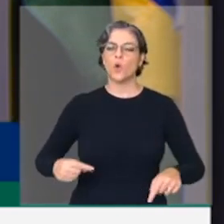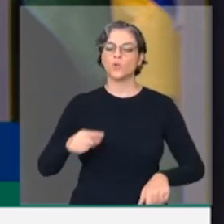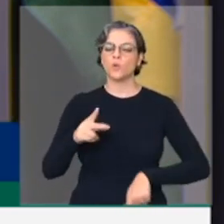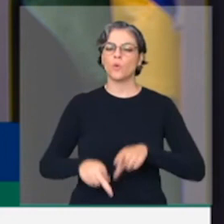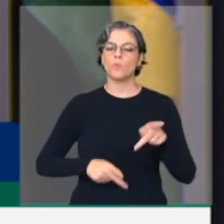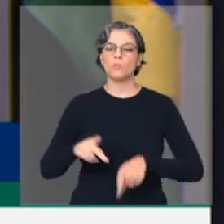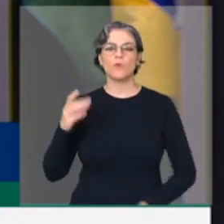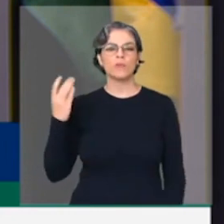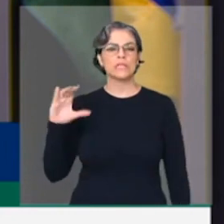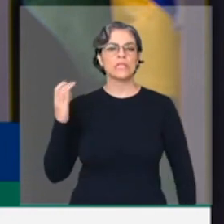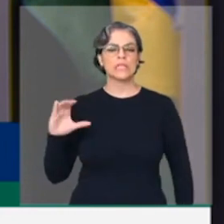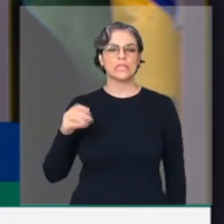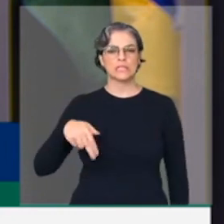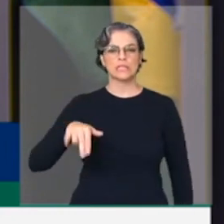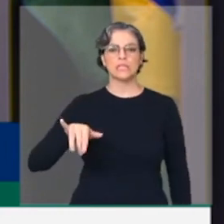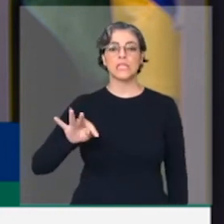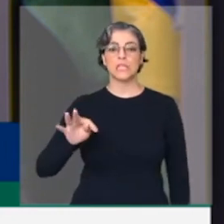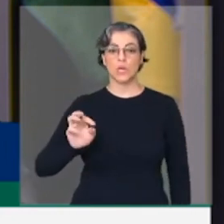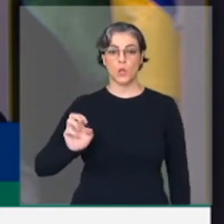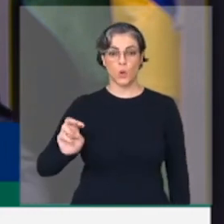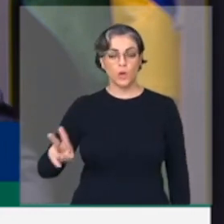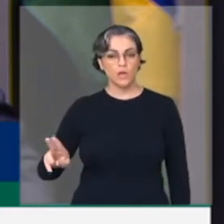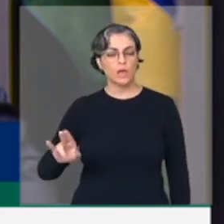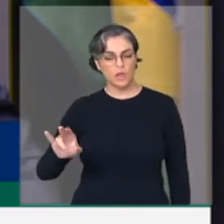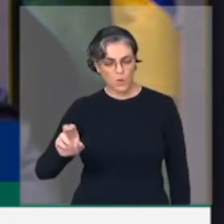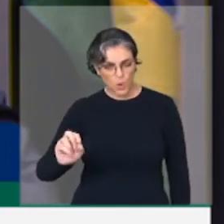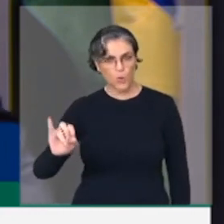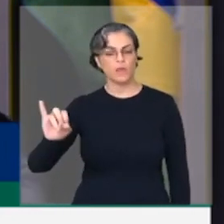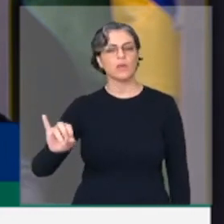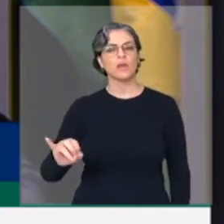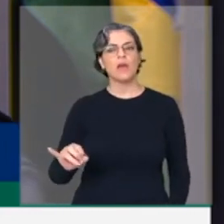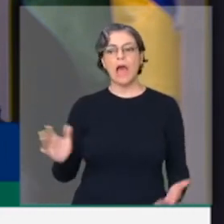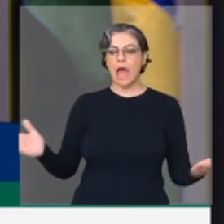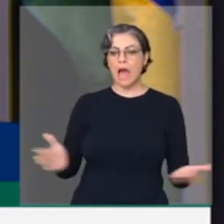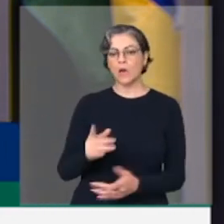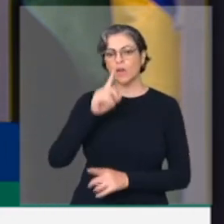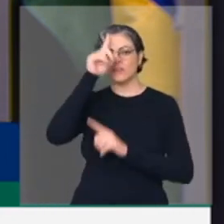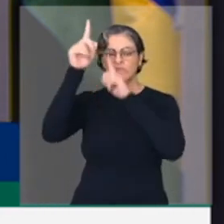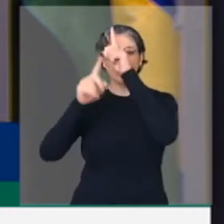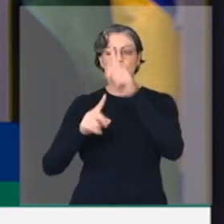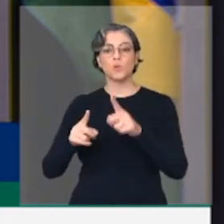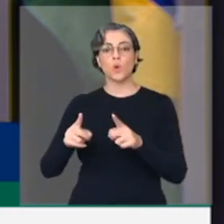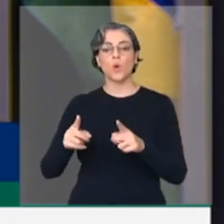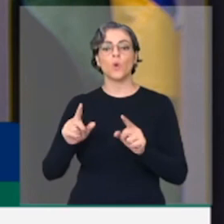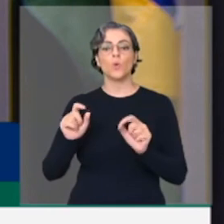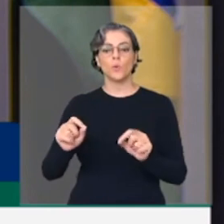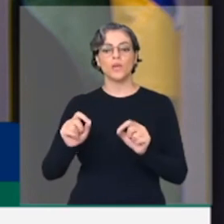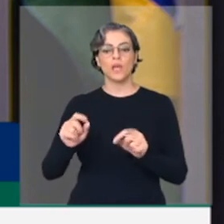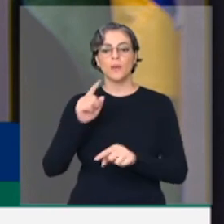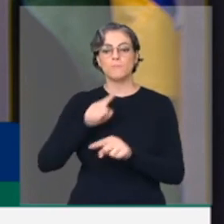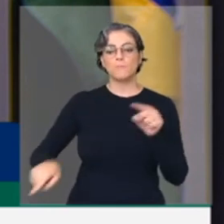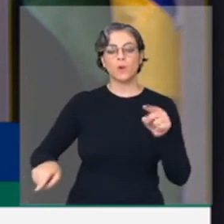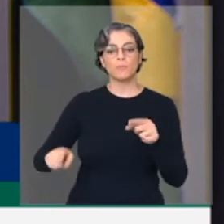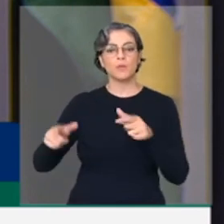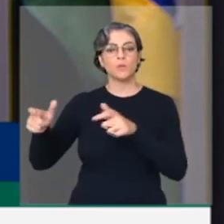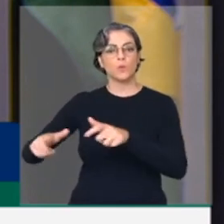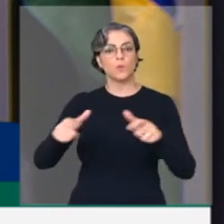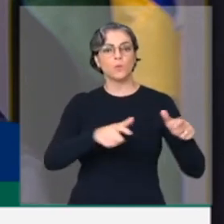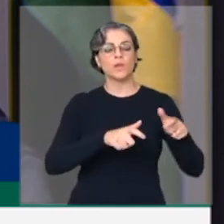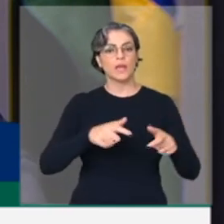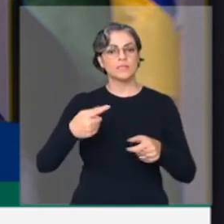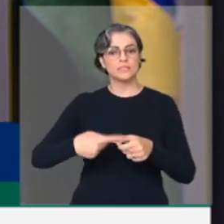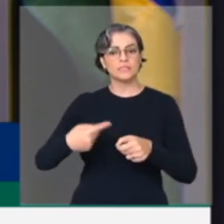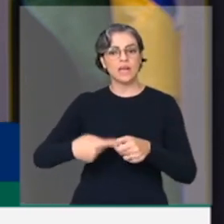ele decidiu colocar barreiras sanitárias na cidade. Barreiras sanitárias na cidade de